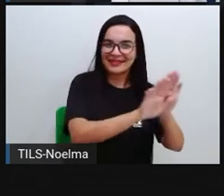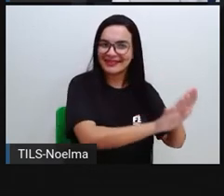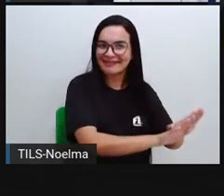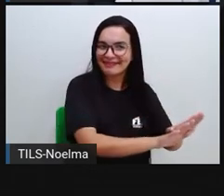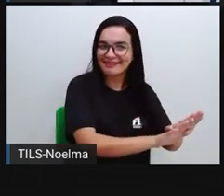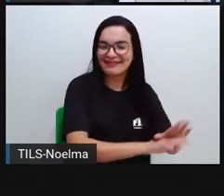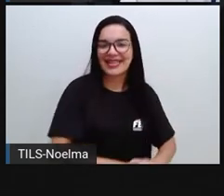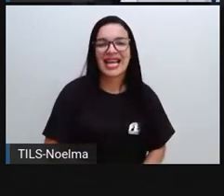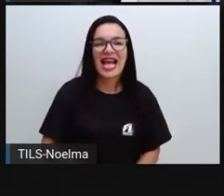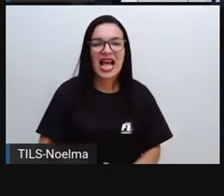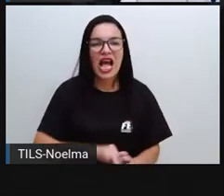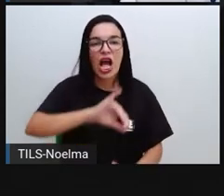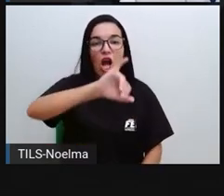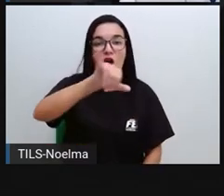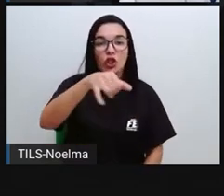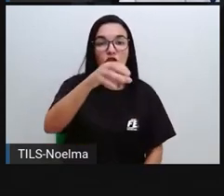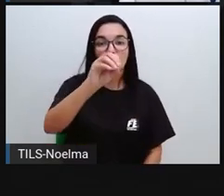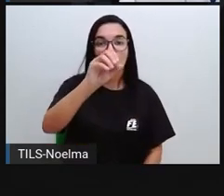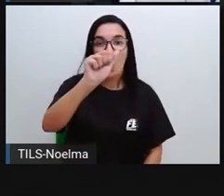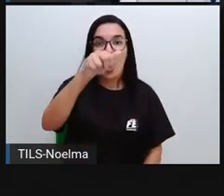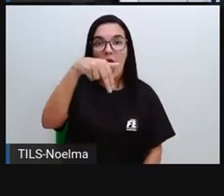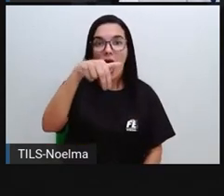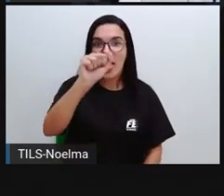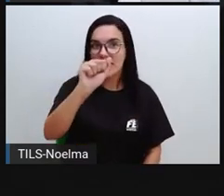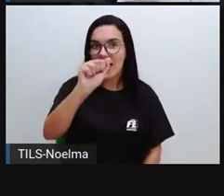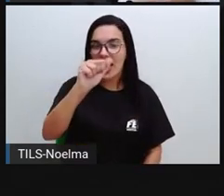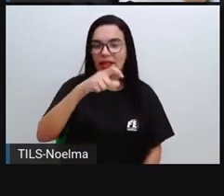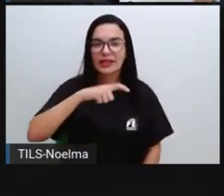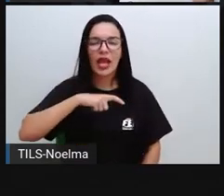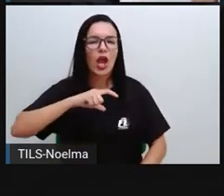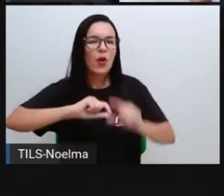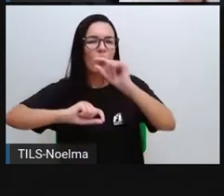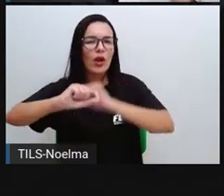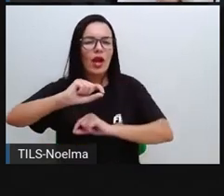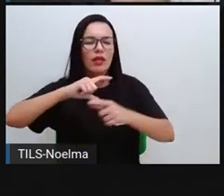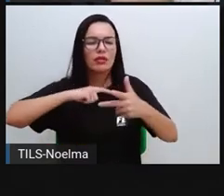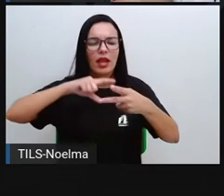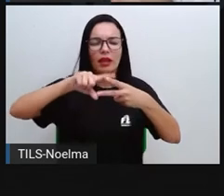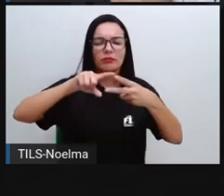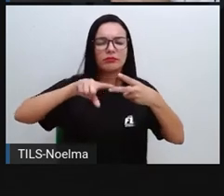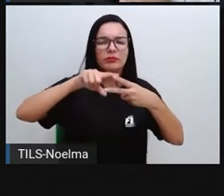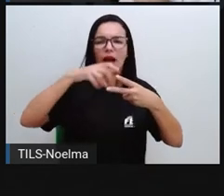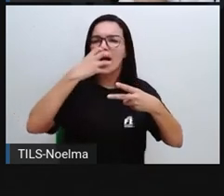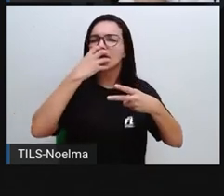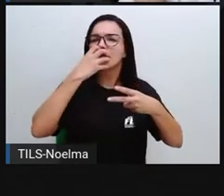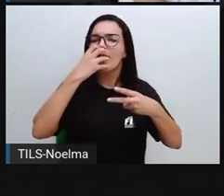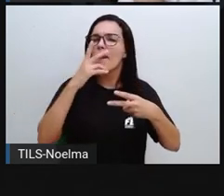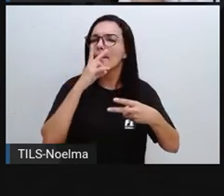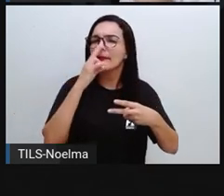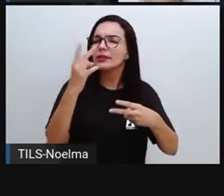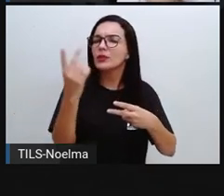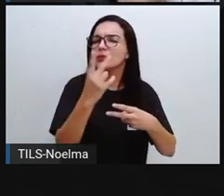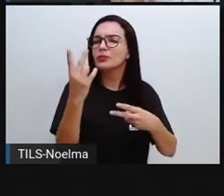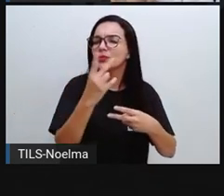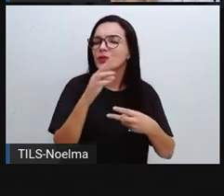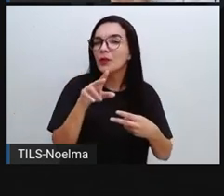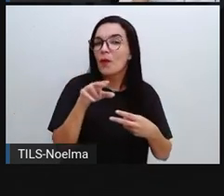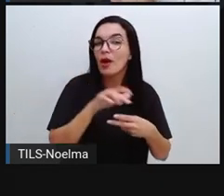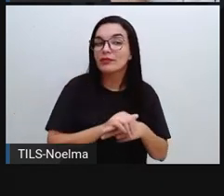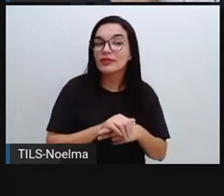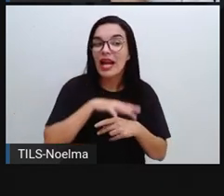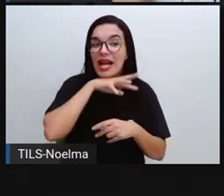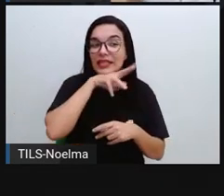Joana tem o mesmo animal que Kátia, só que a cor é marrom. Quais são os animais ali, segundo ano, que são iguais,